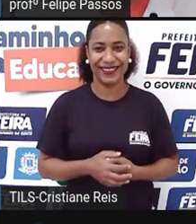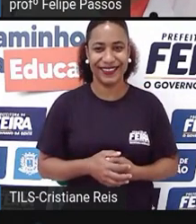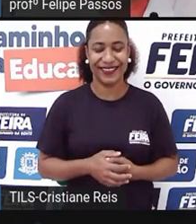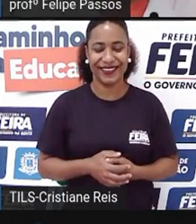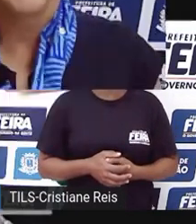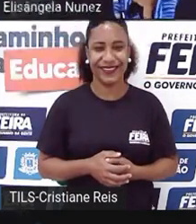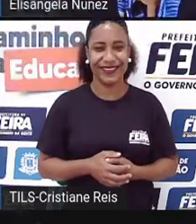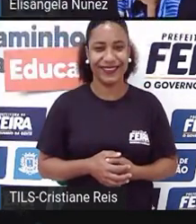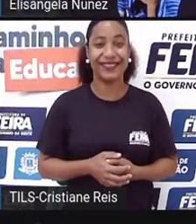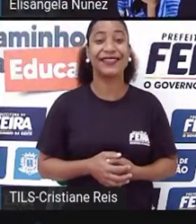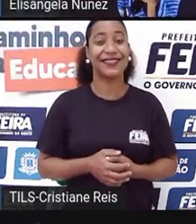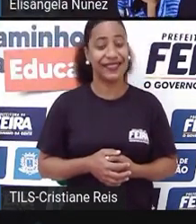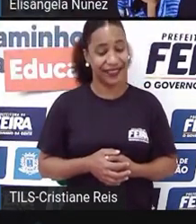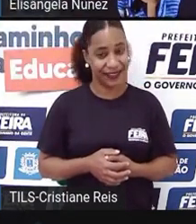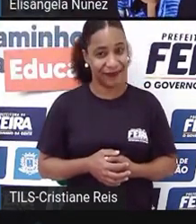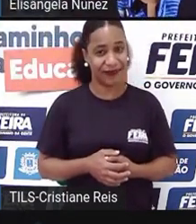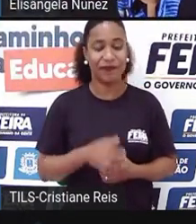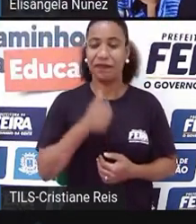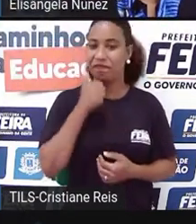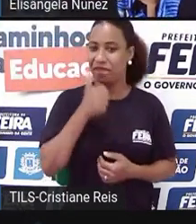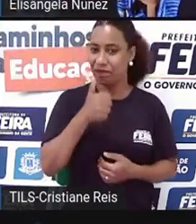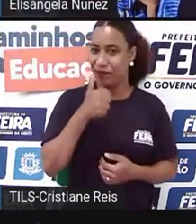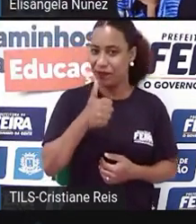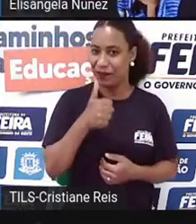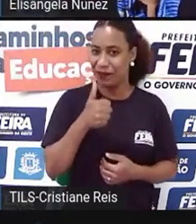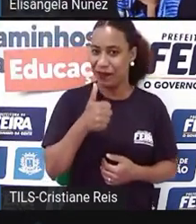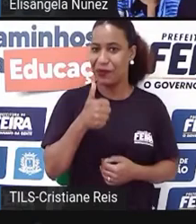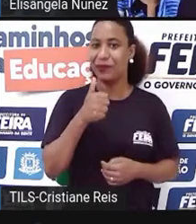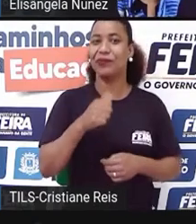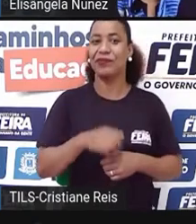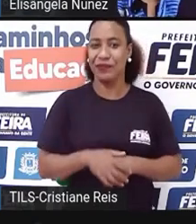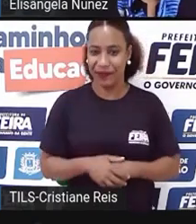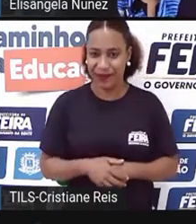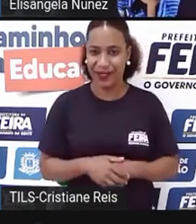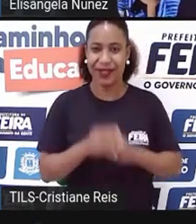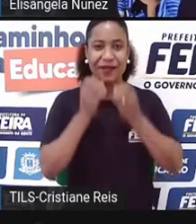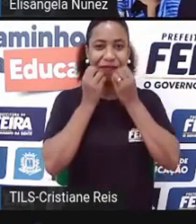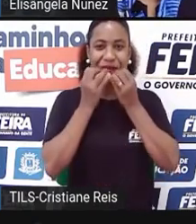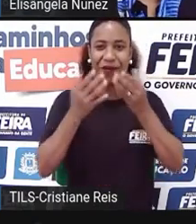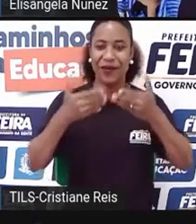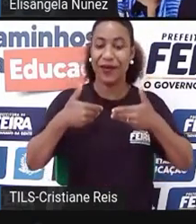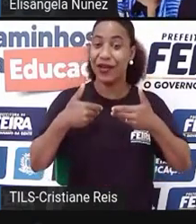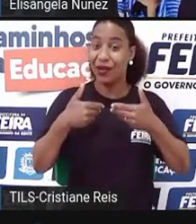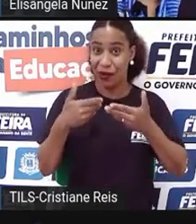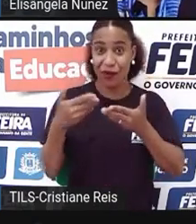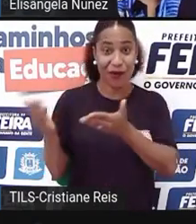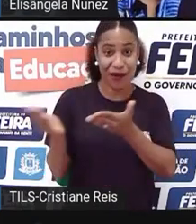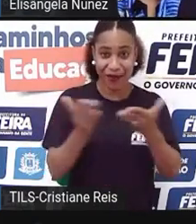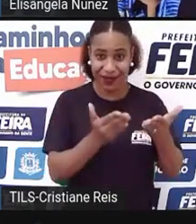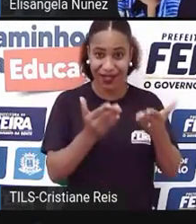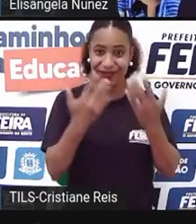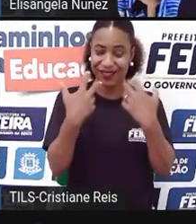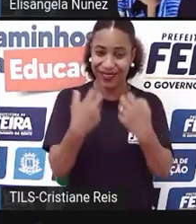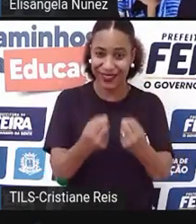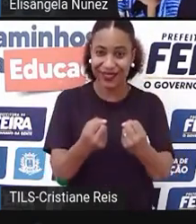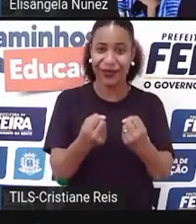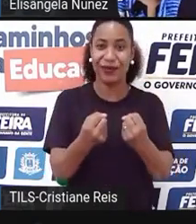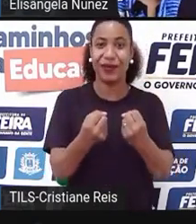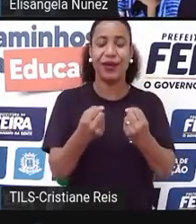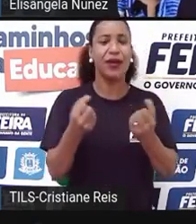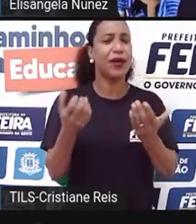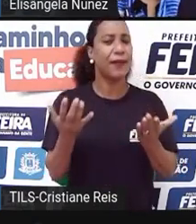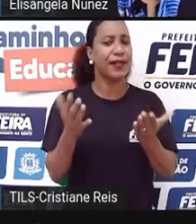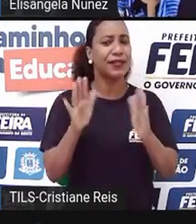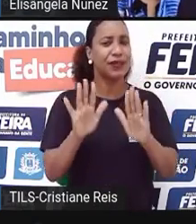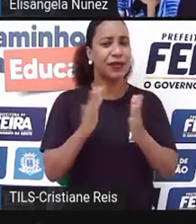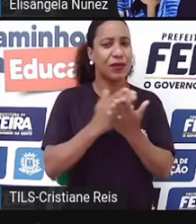Beleza. Bora lá. Elisângela, de novo, muito obrigado por topar, conversar com a gente. Vamos começar fazendo uma relação